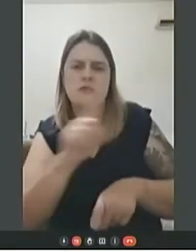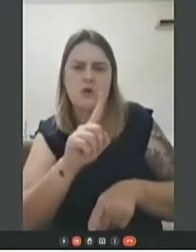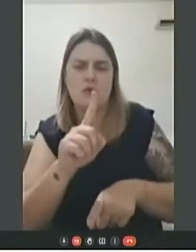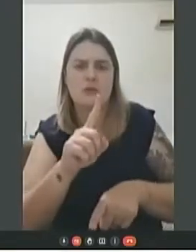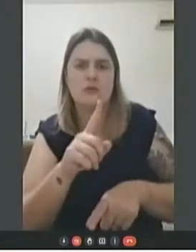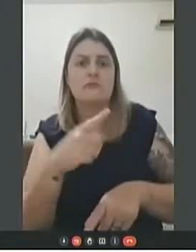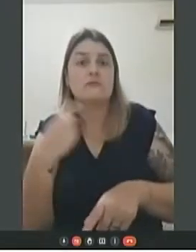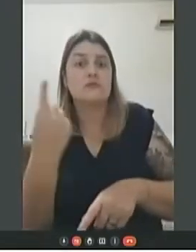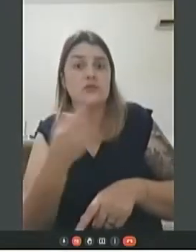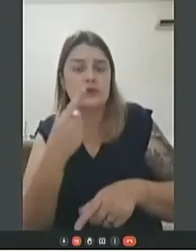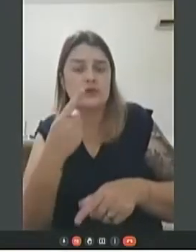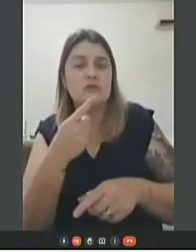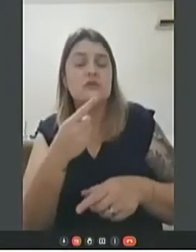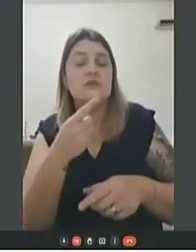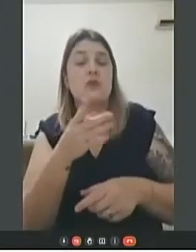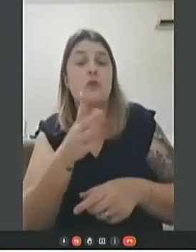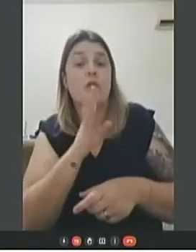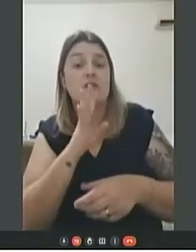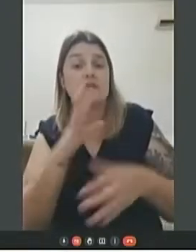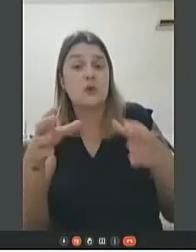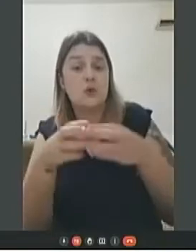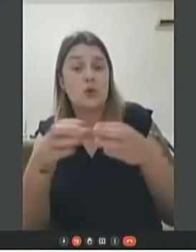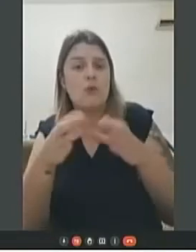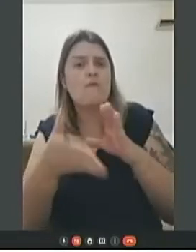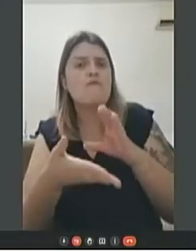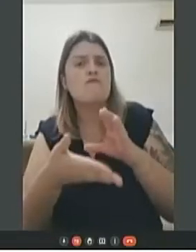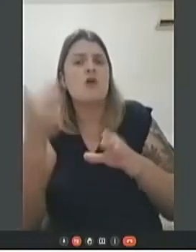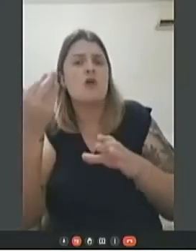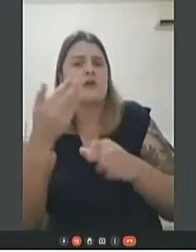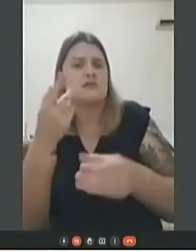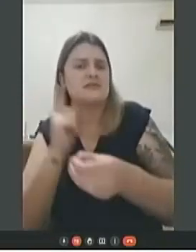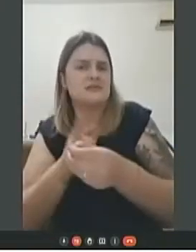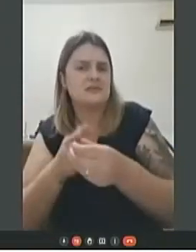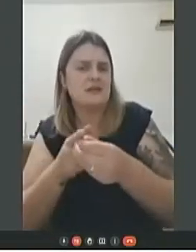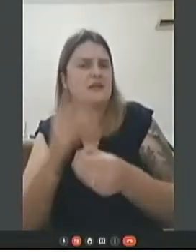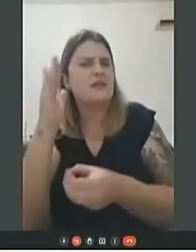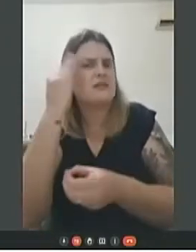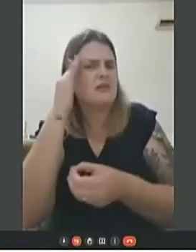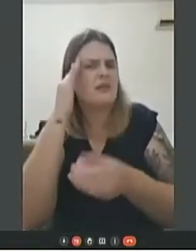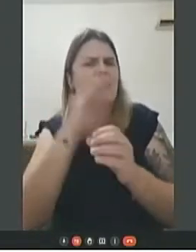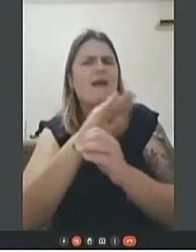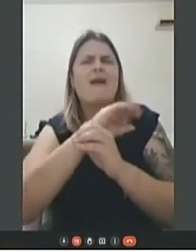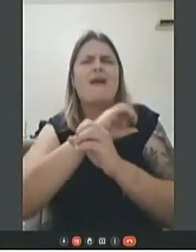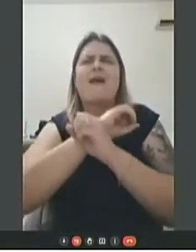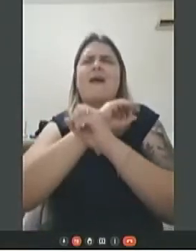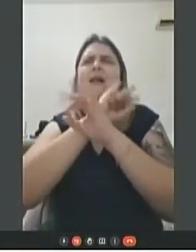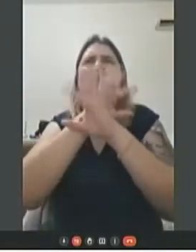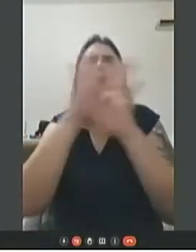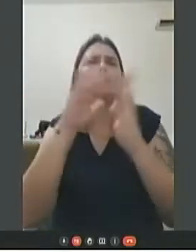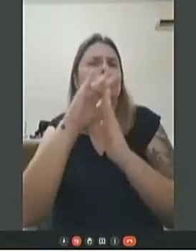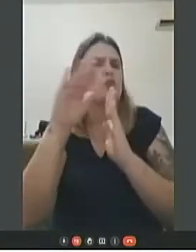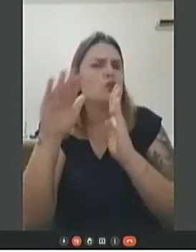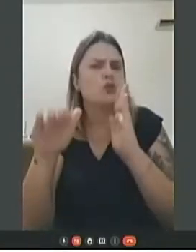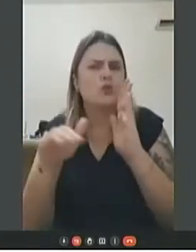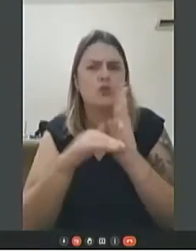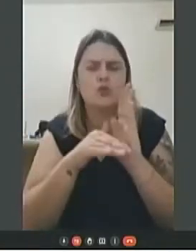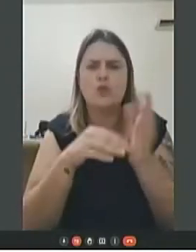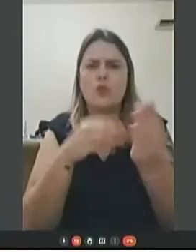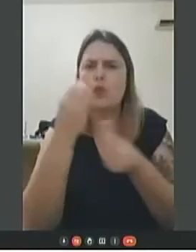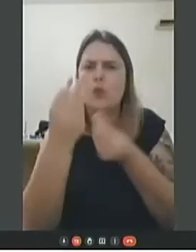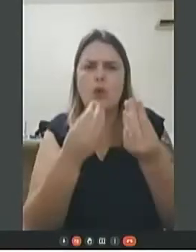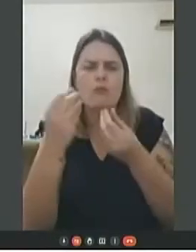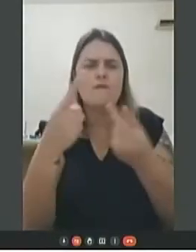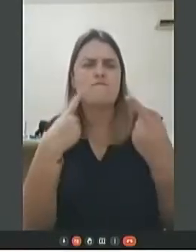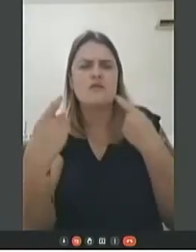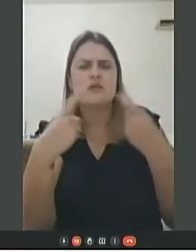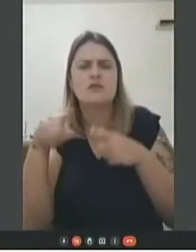conheceu um coletivo feminista fora da cidade que a gente compreendeu toda a dimensão da violência contra as mulheres,